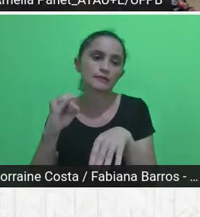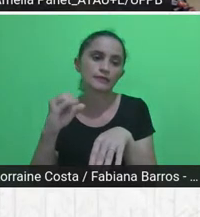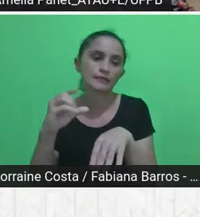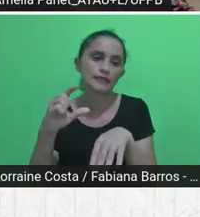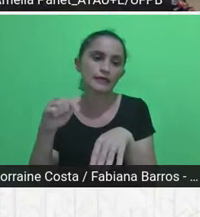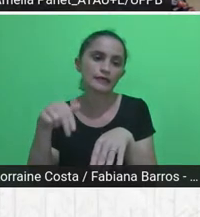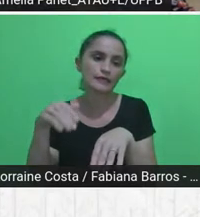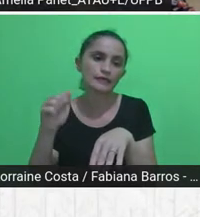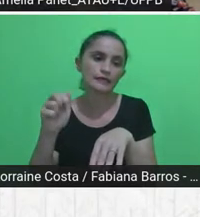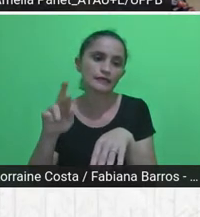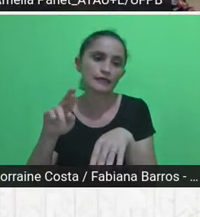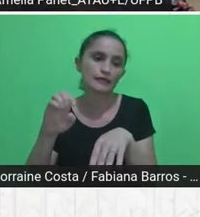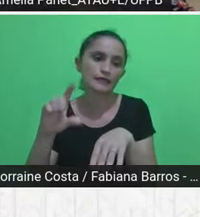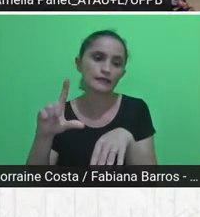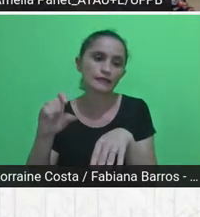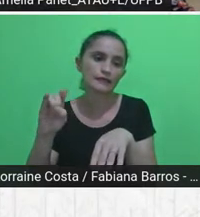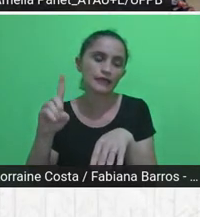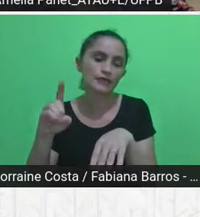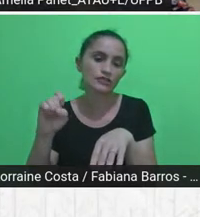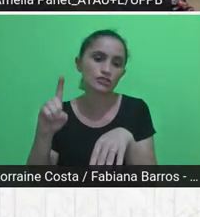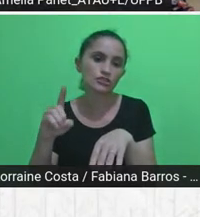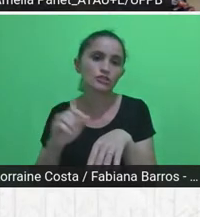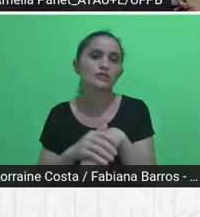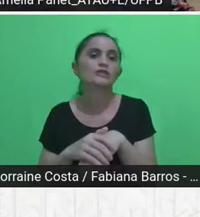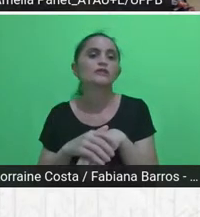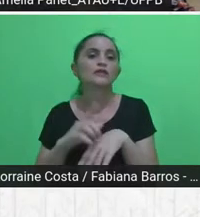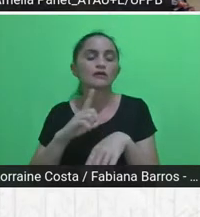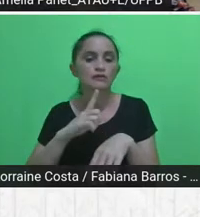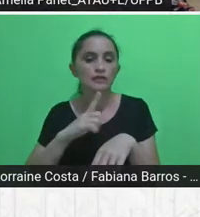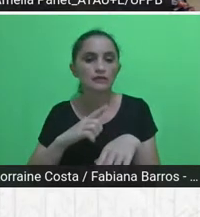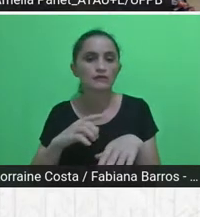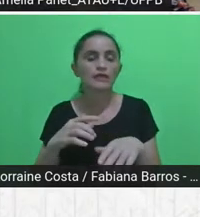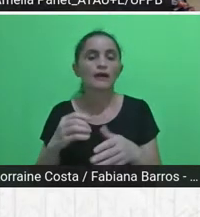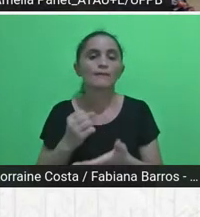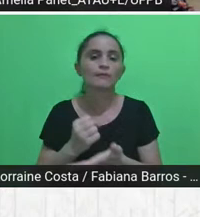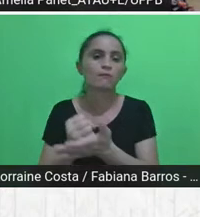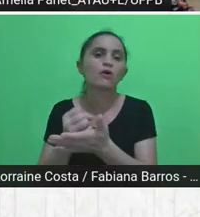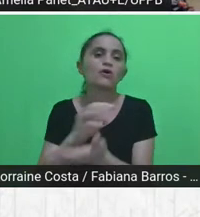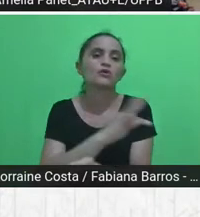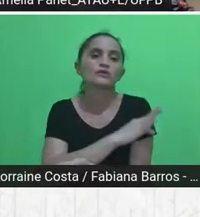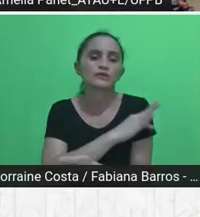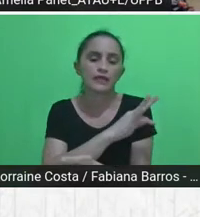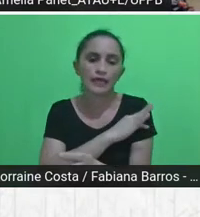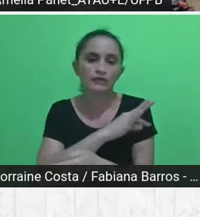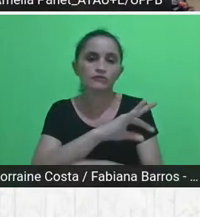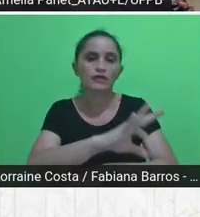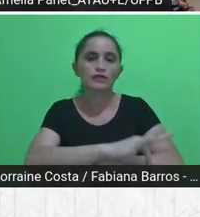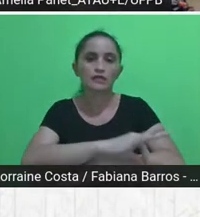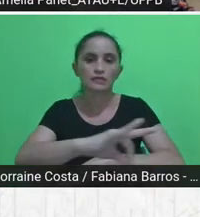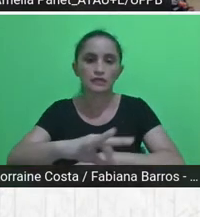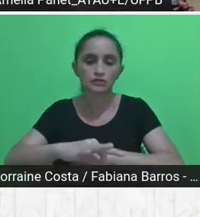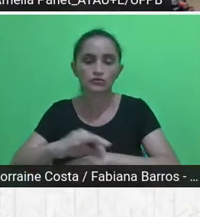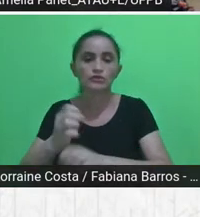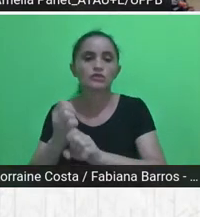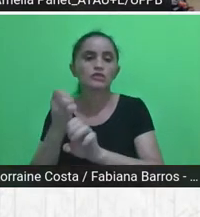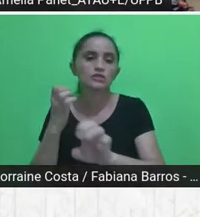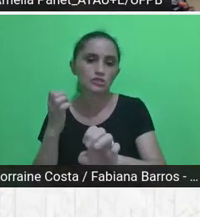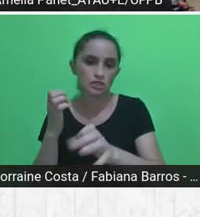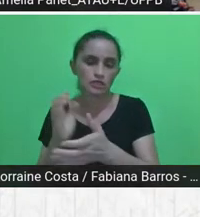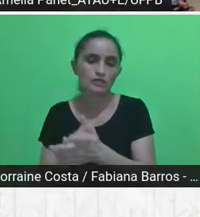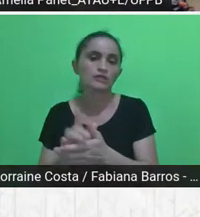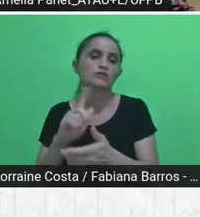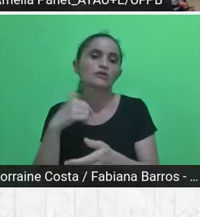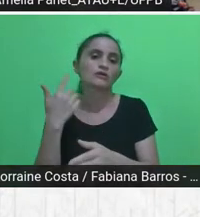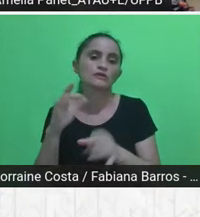núcleo de assessoria técnica voltada para as áreas de arquitetura, urbanismo e engenharia. A nossa especialização,